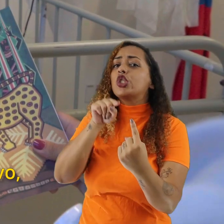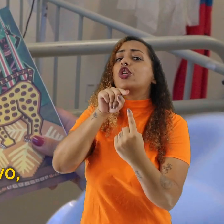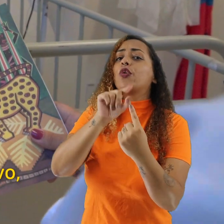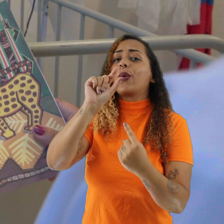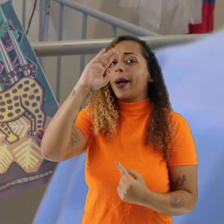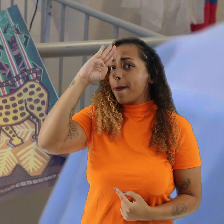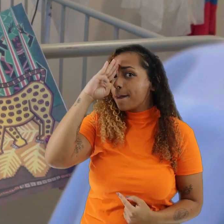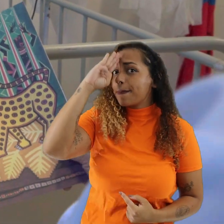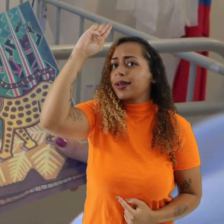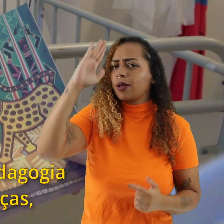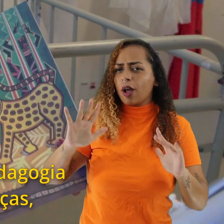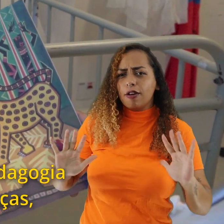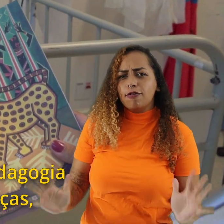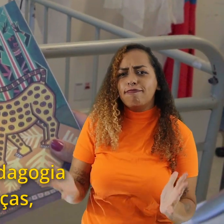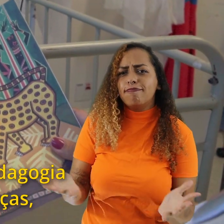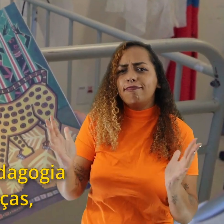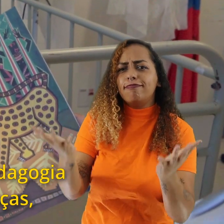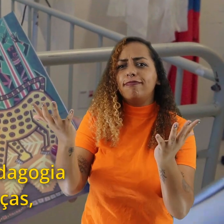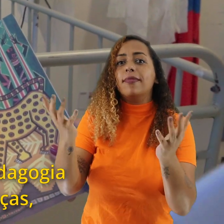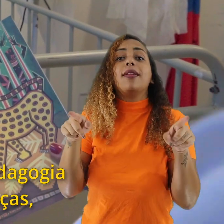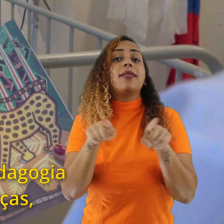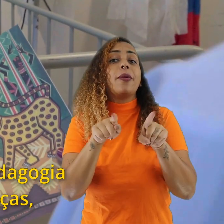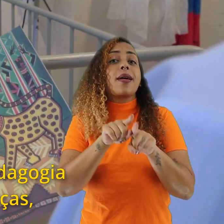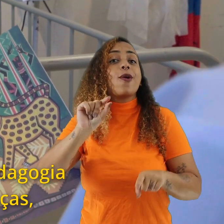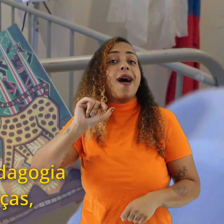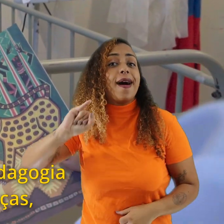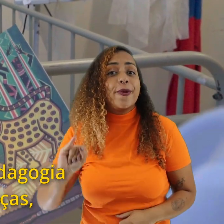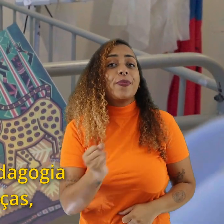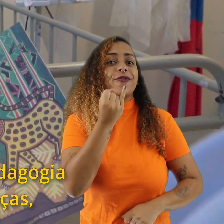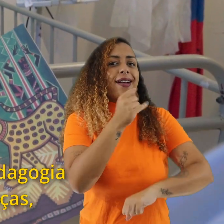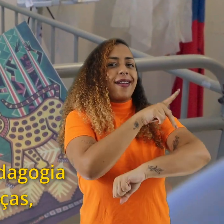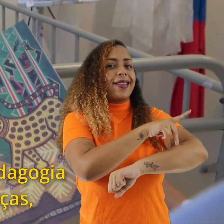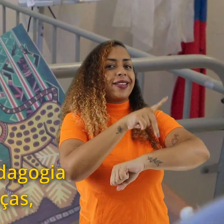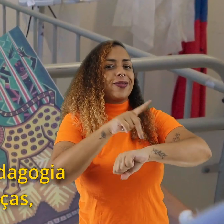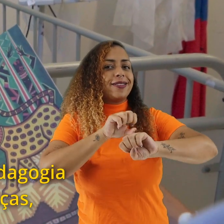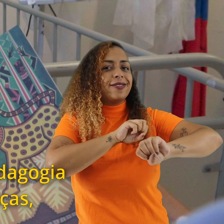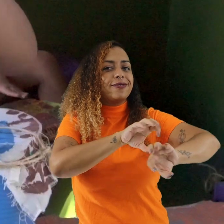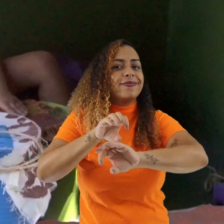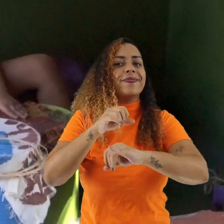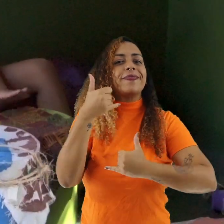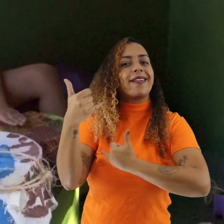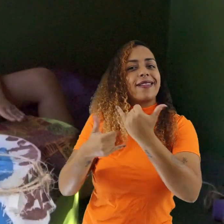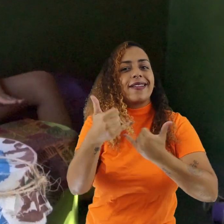promover, também usufruir dessa pedagogia brincante com as crianças.